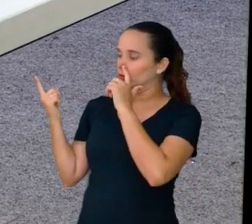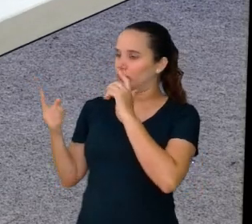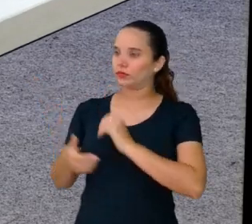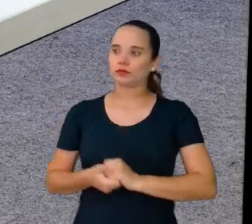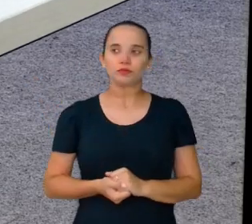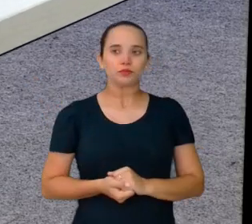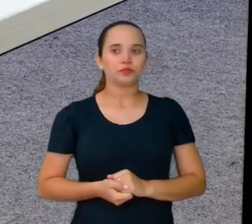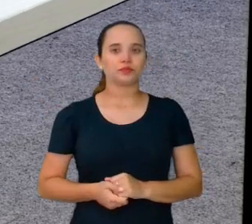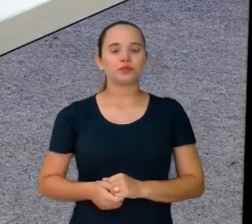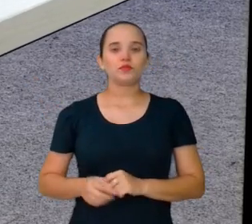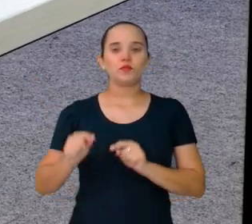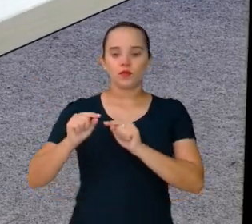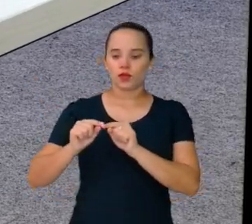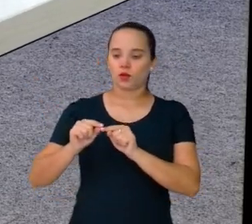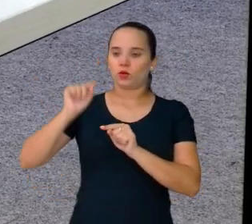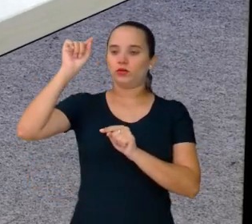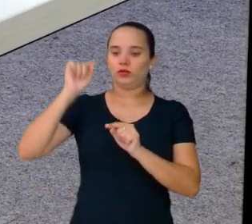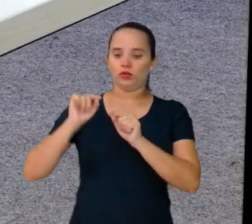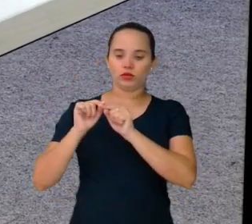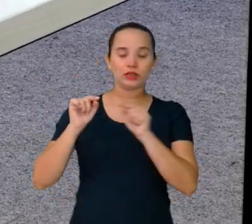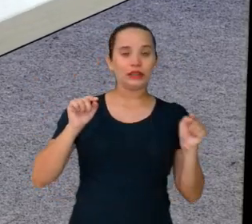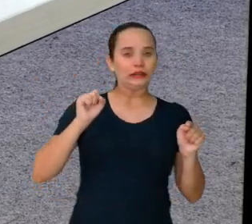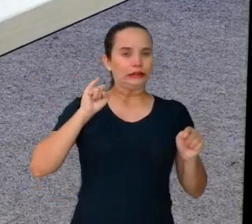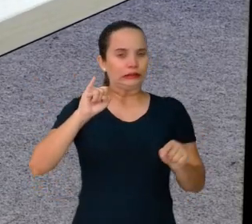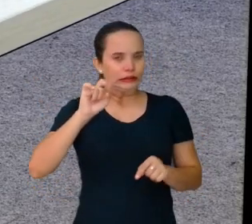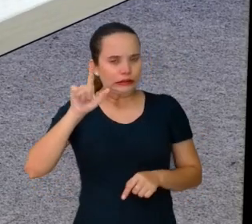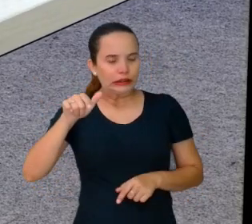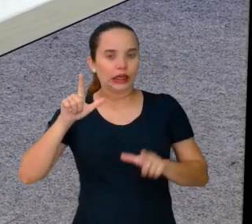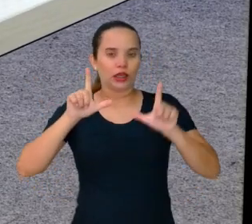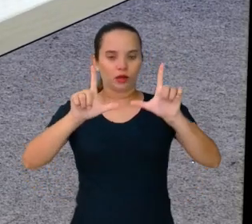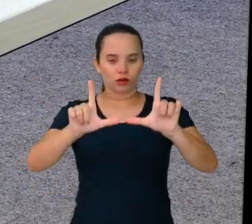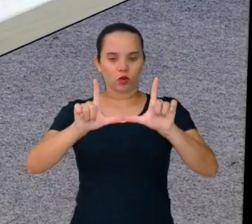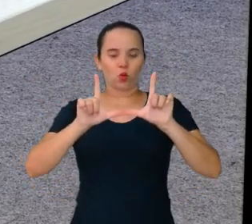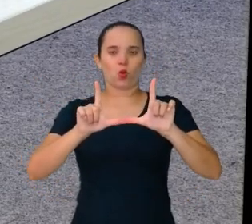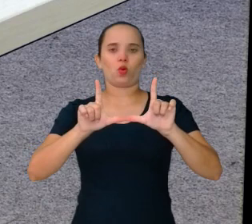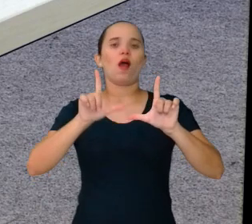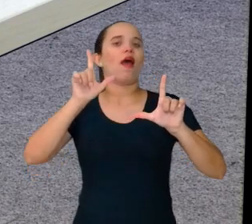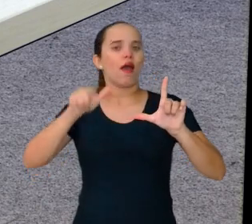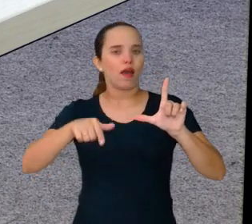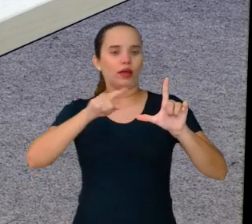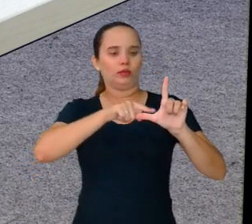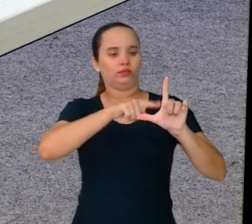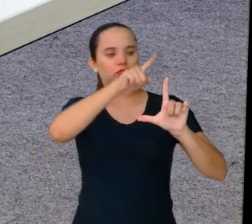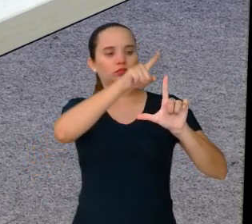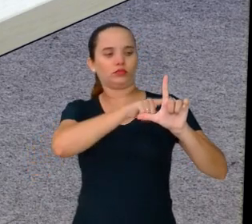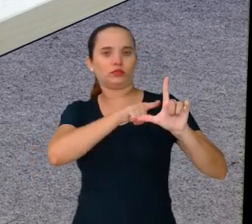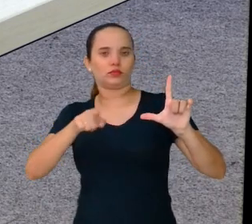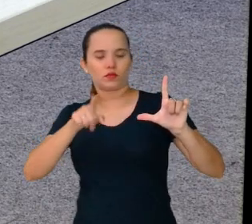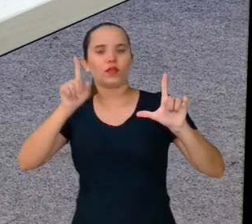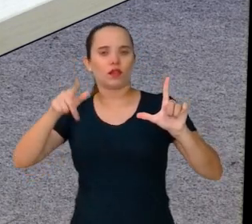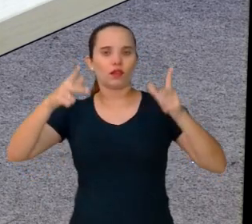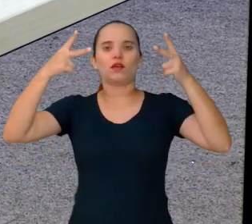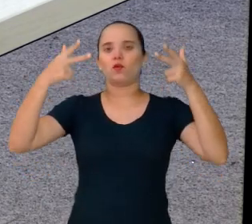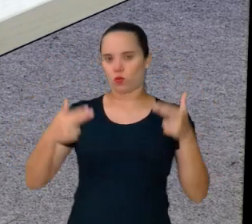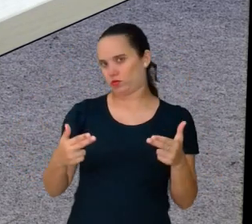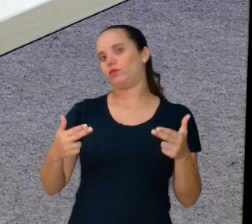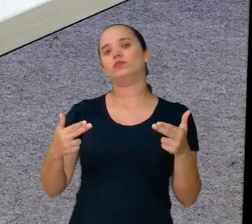lados do quadrado. Se é quadrado, todos os lados são iguais. É exatamente esse X. Olha aqui